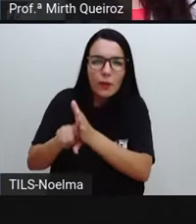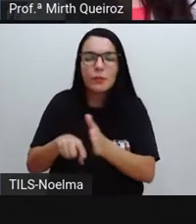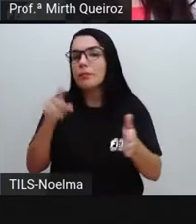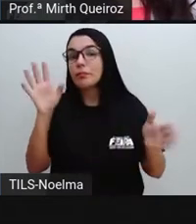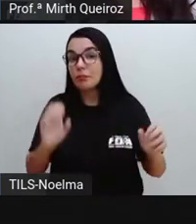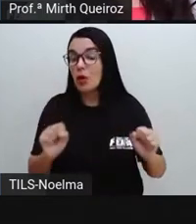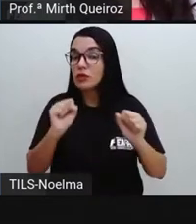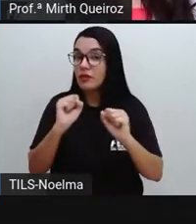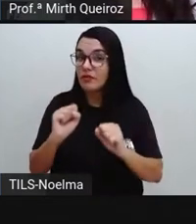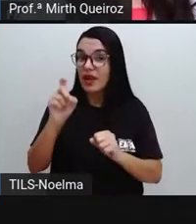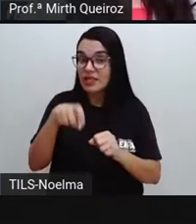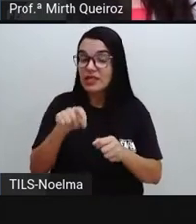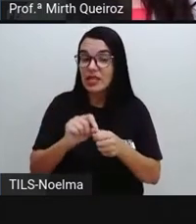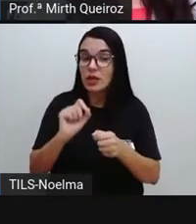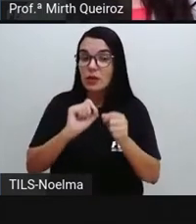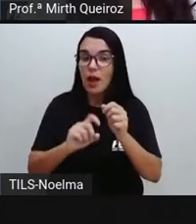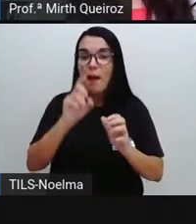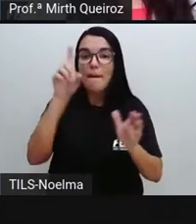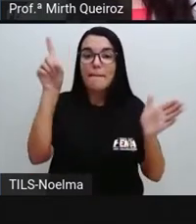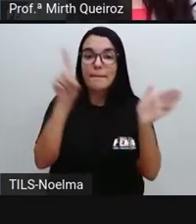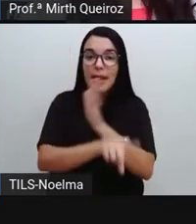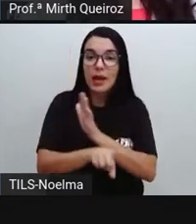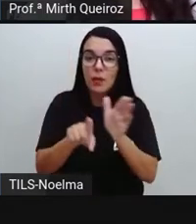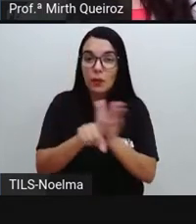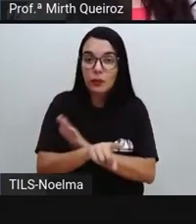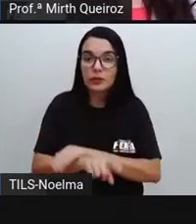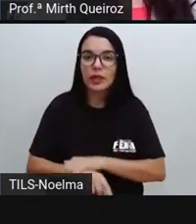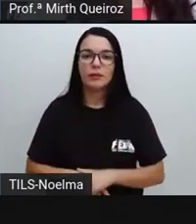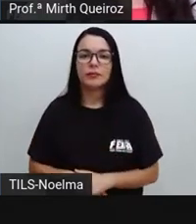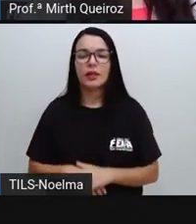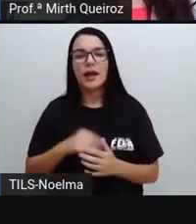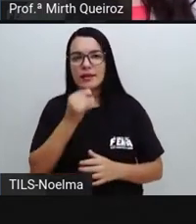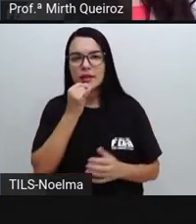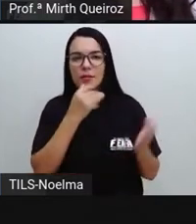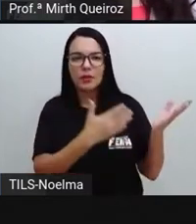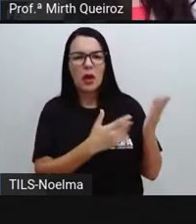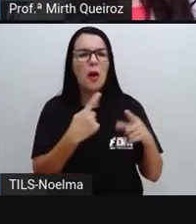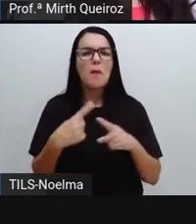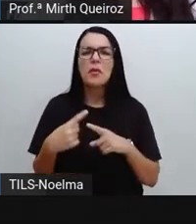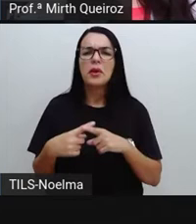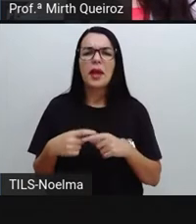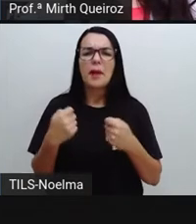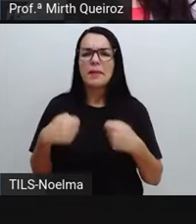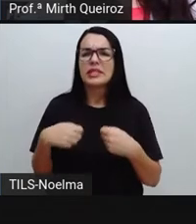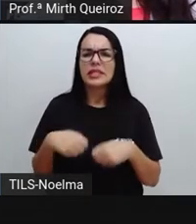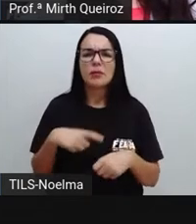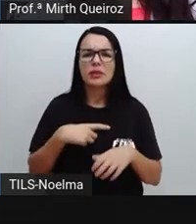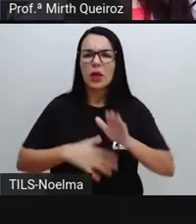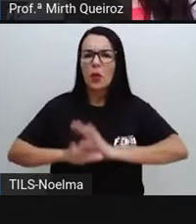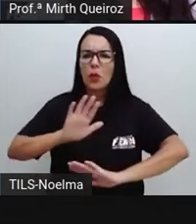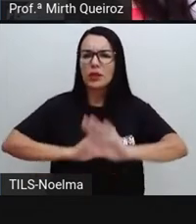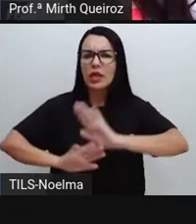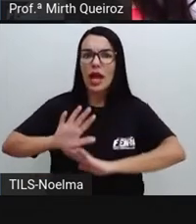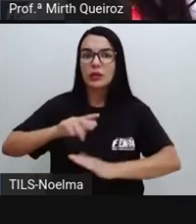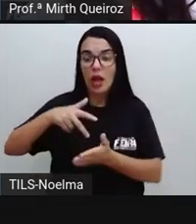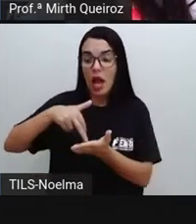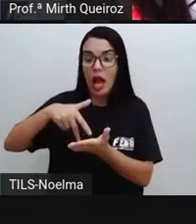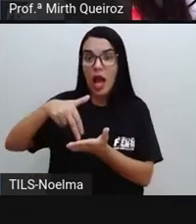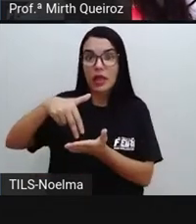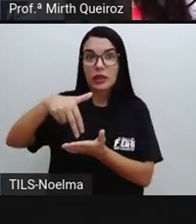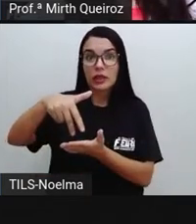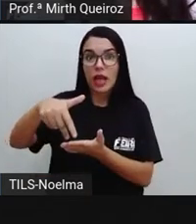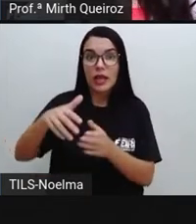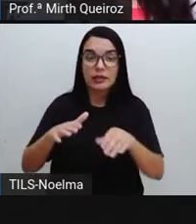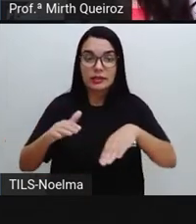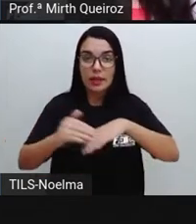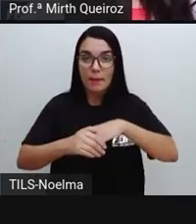perdão. Então, é mais interessante que vocês coloquem aí uma pergunta. Por exemplo, por que devemos ter cuidado ao andar descalços pela areia?